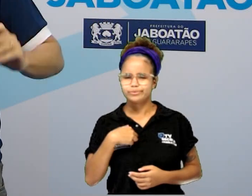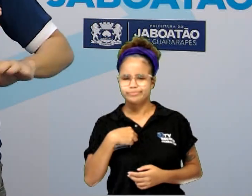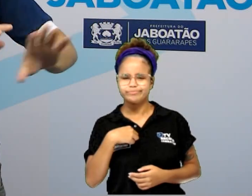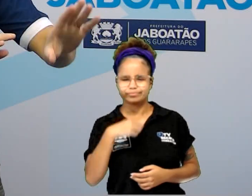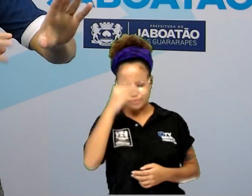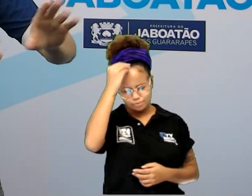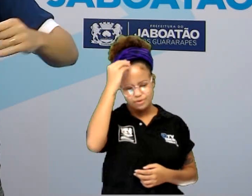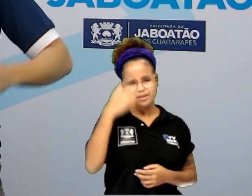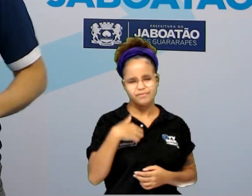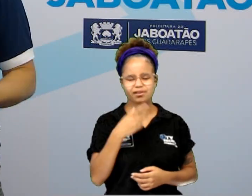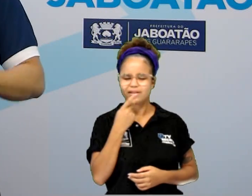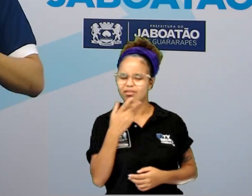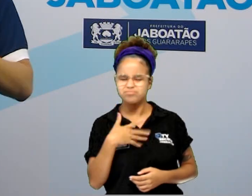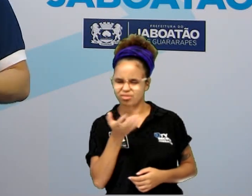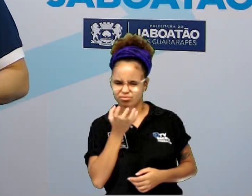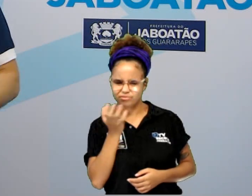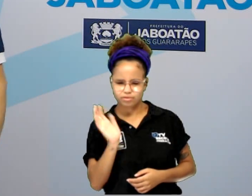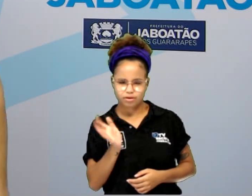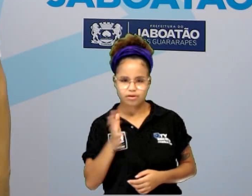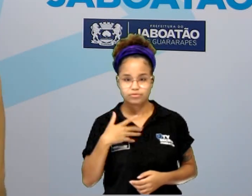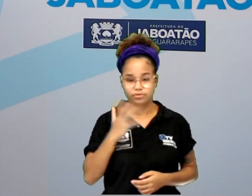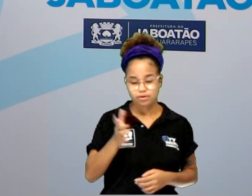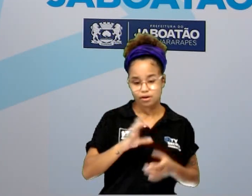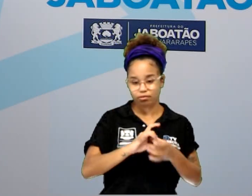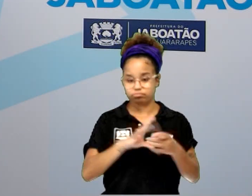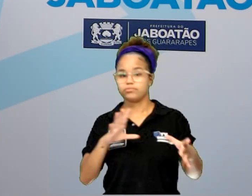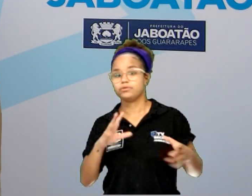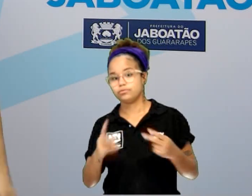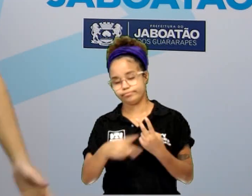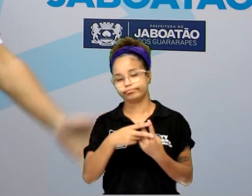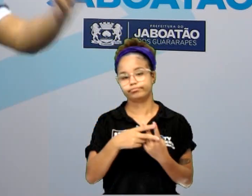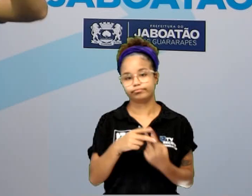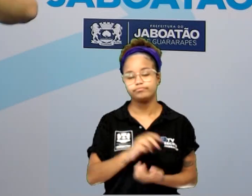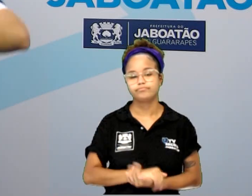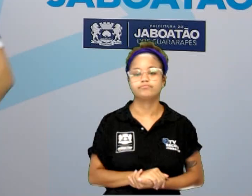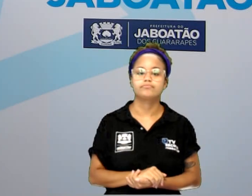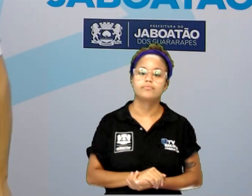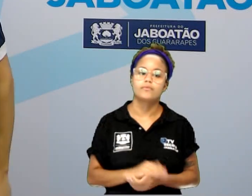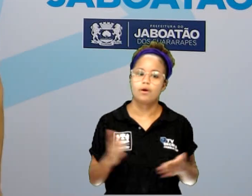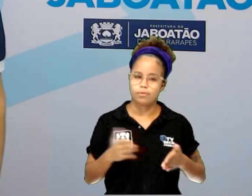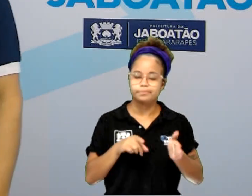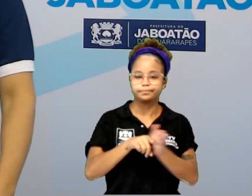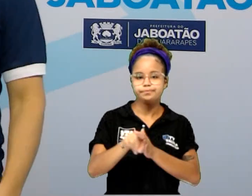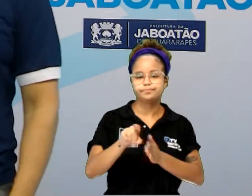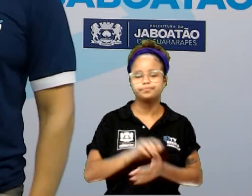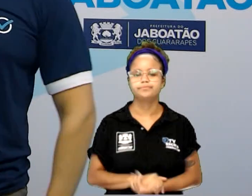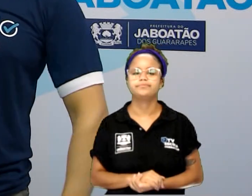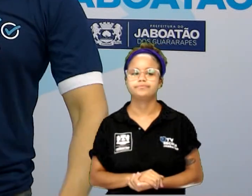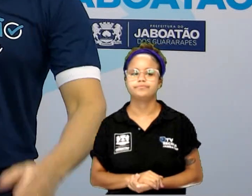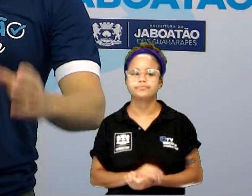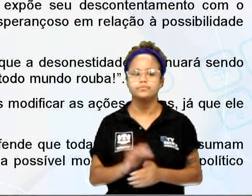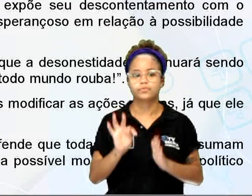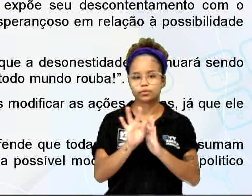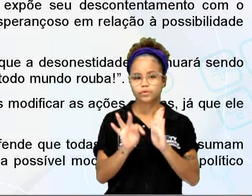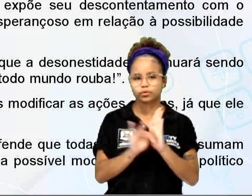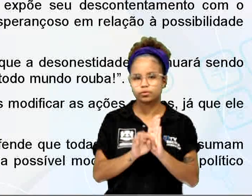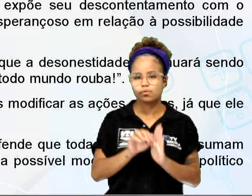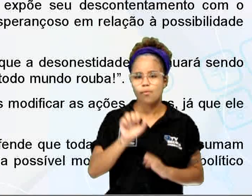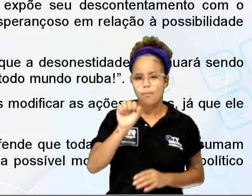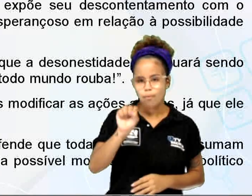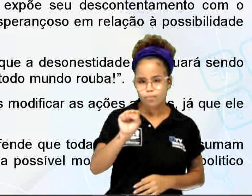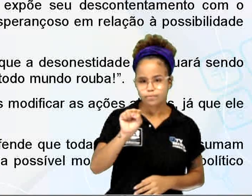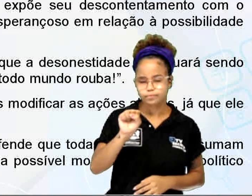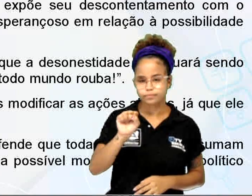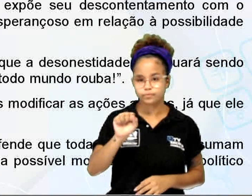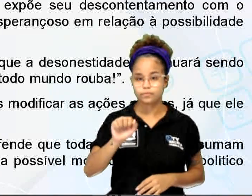isso você já quer se livrar da cadeia, do que vem pela frente. Mas vamos para a questão, pessoal. O texto 8 nos leva aqui à questão de número